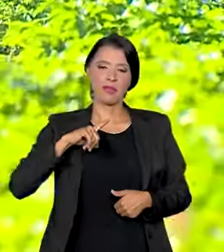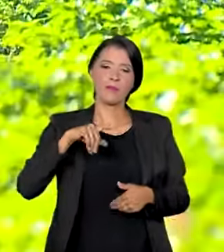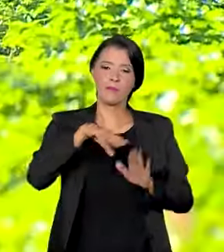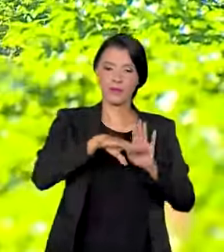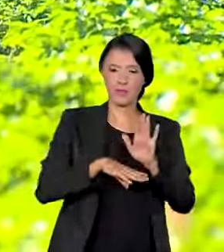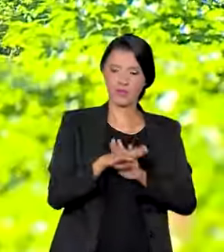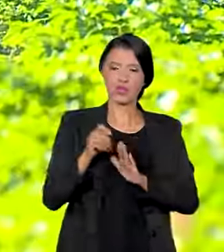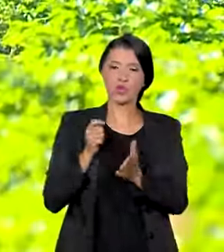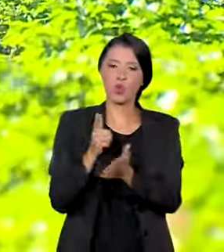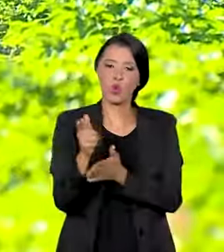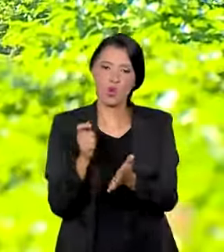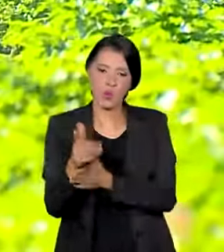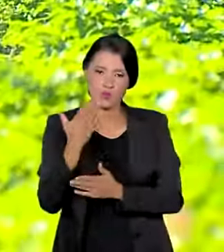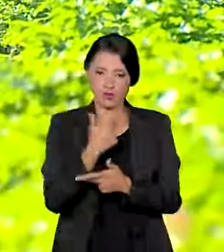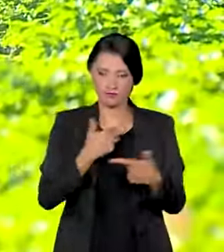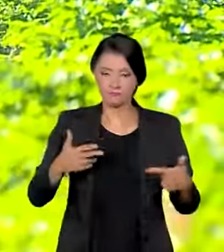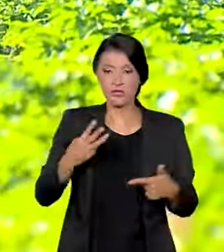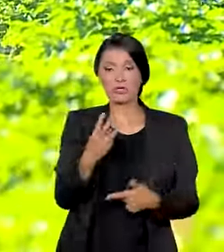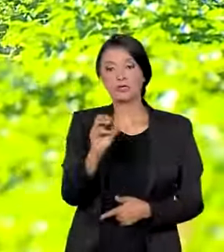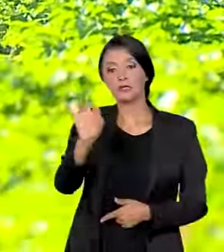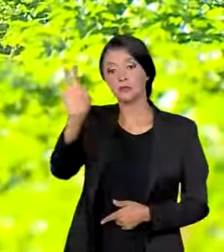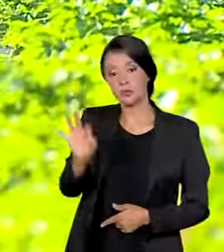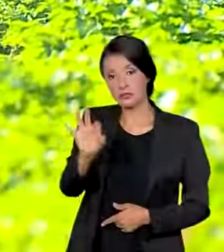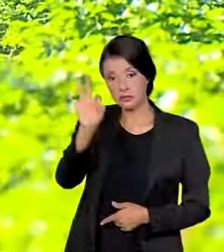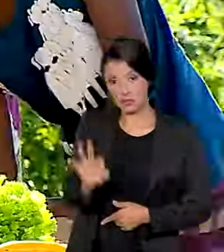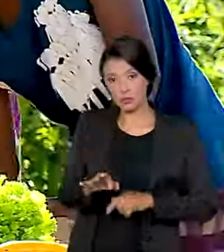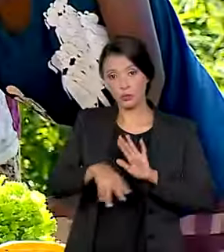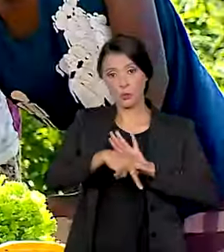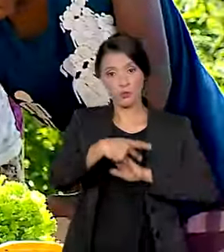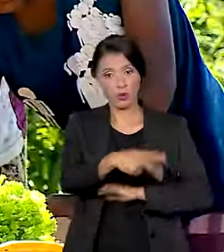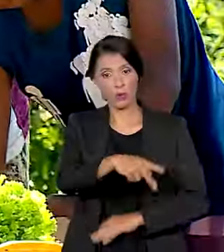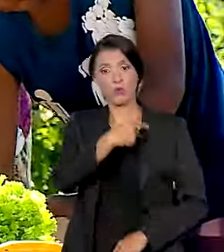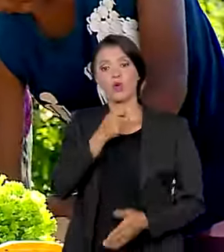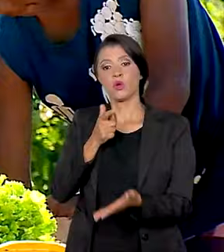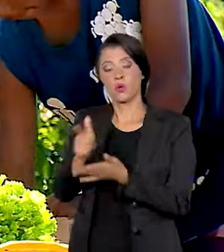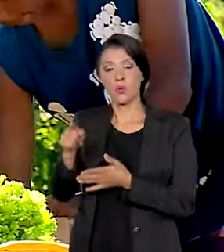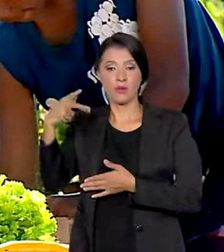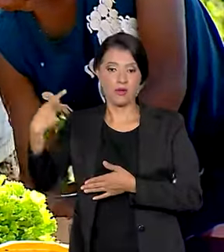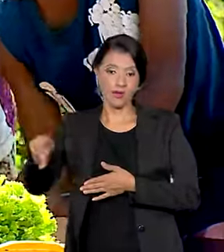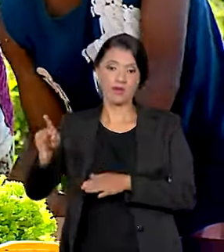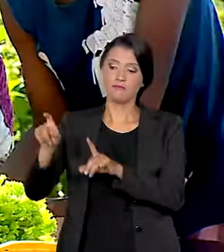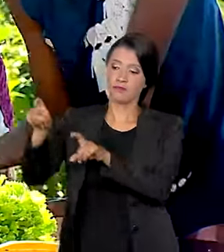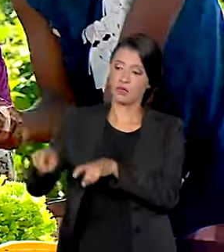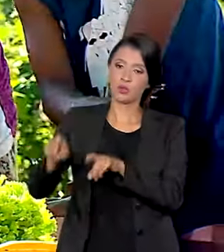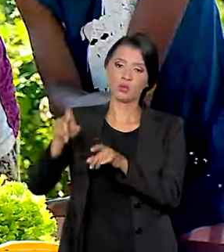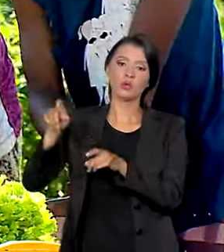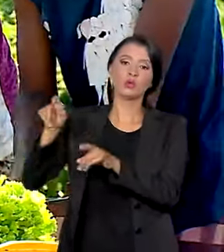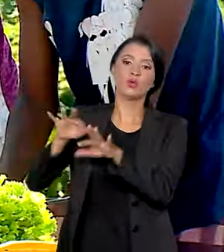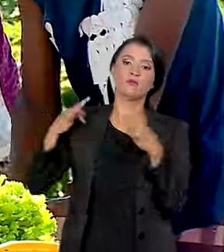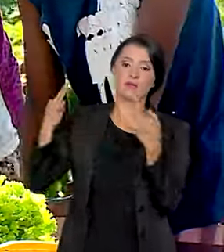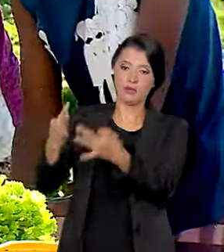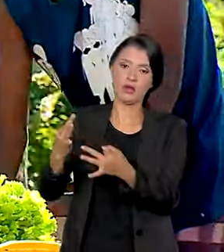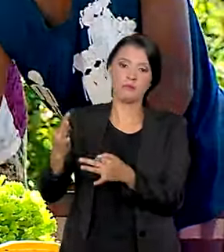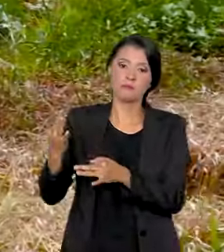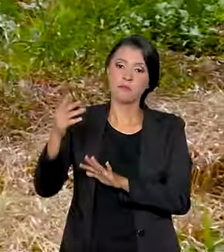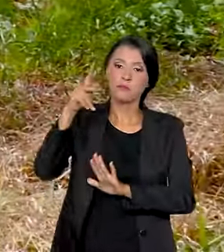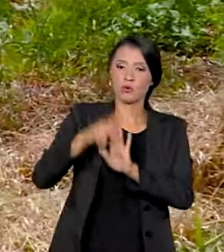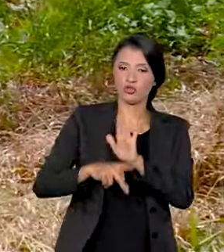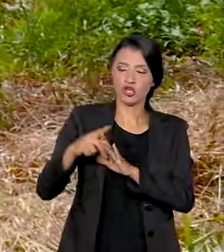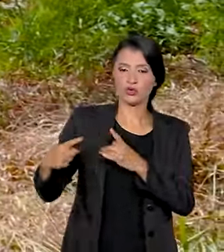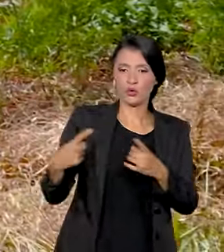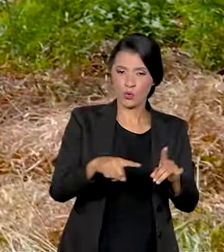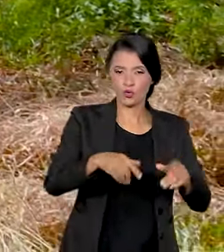Pelo menos 30% das compras públicas vêm da agricultura familiar para projetos de combate à fome.